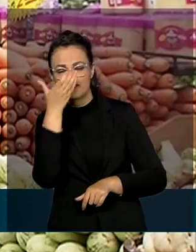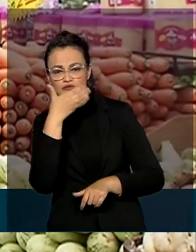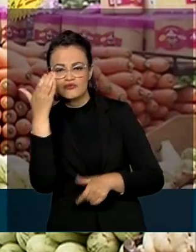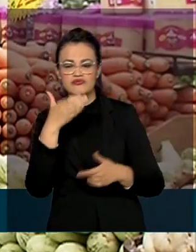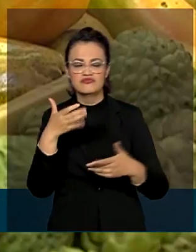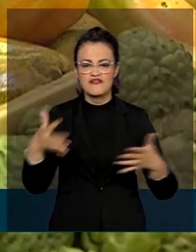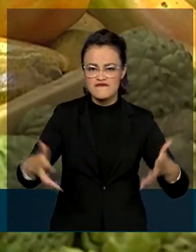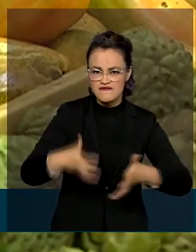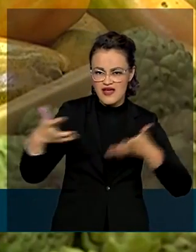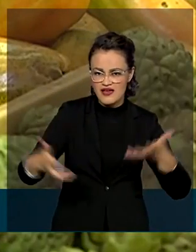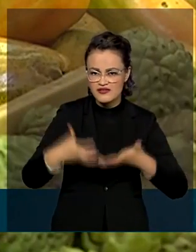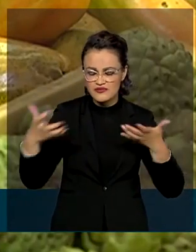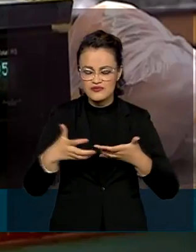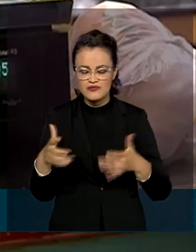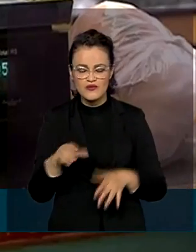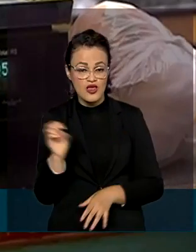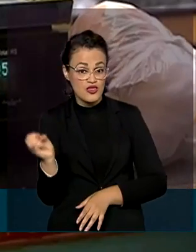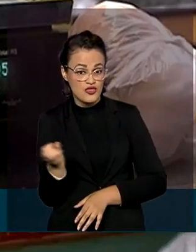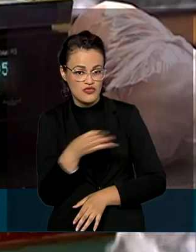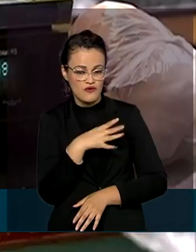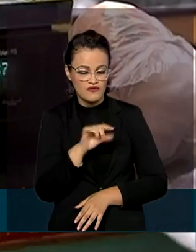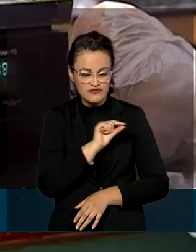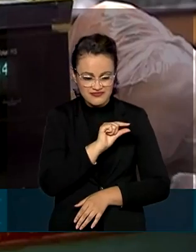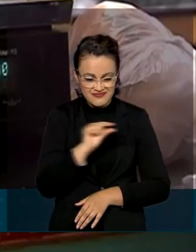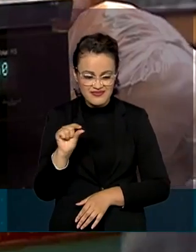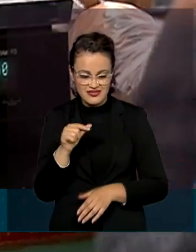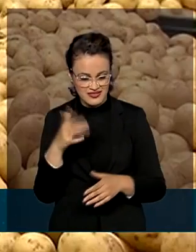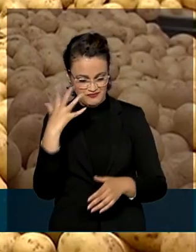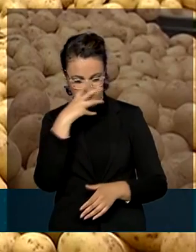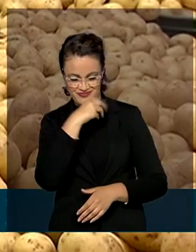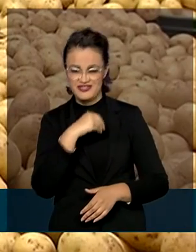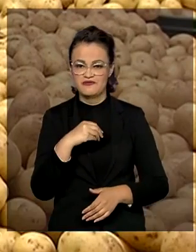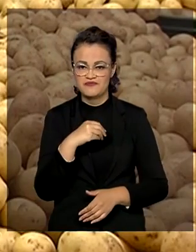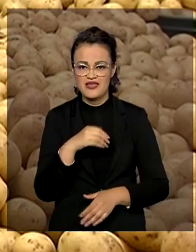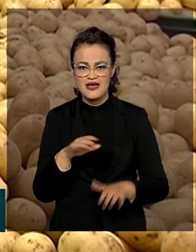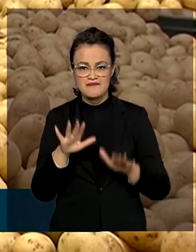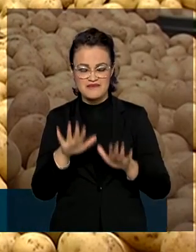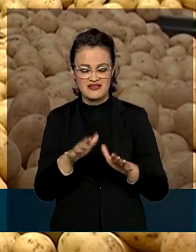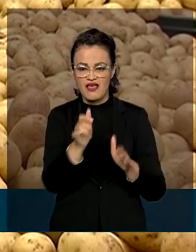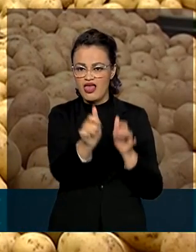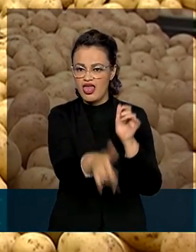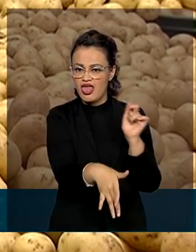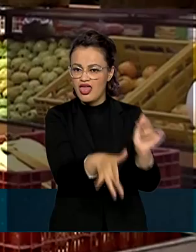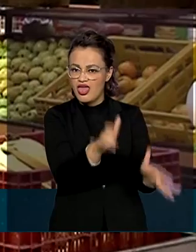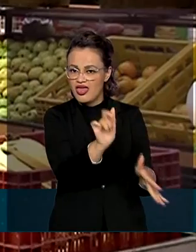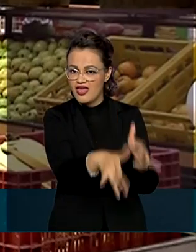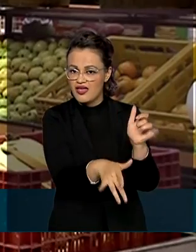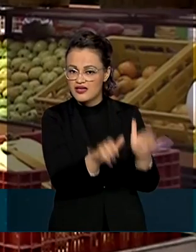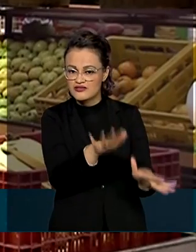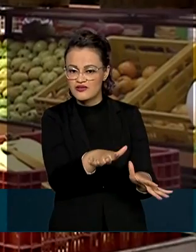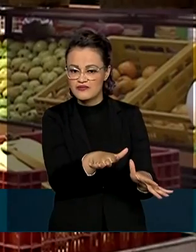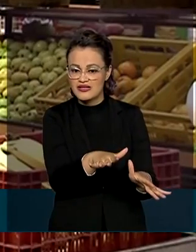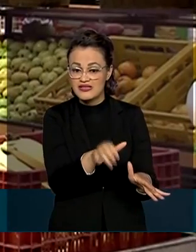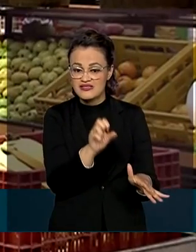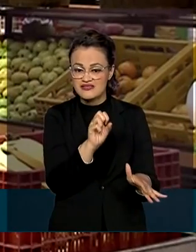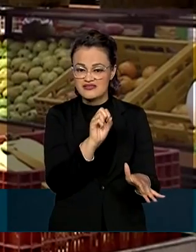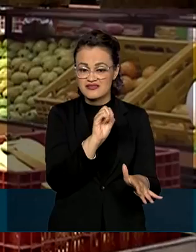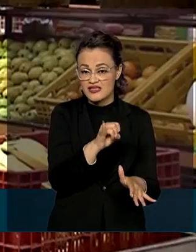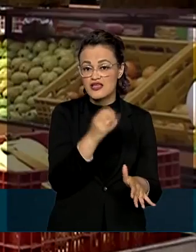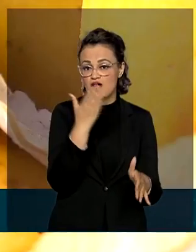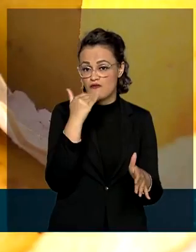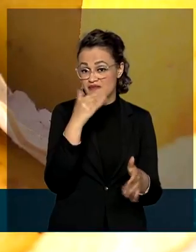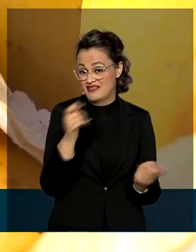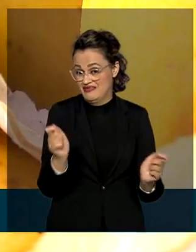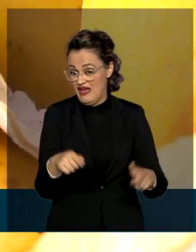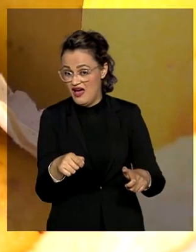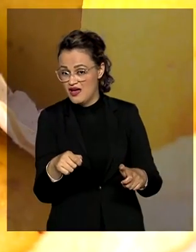e verduras fresquinhos e com boa aparência. Mas os que ficam na prateleira, mesmo que próprios para o